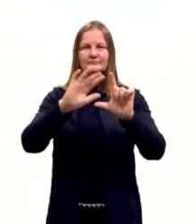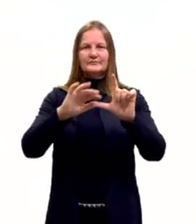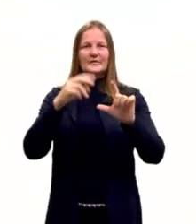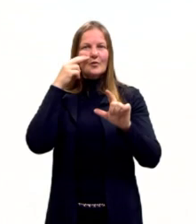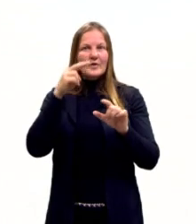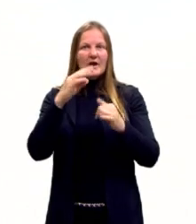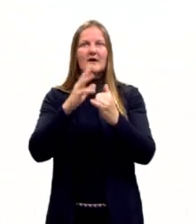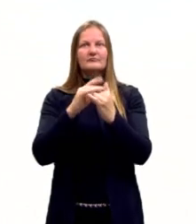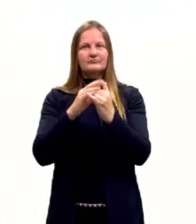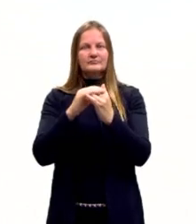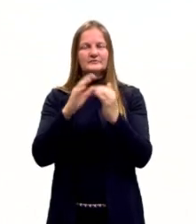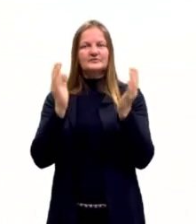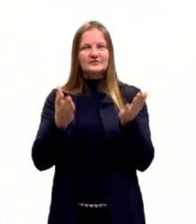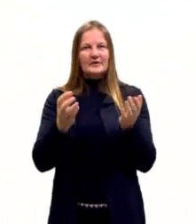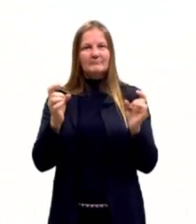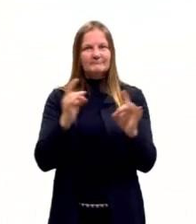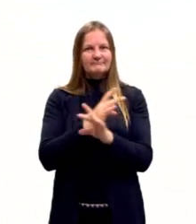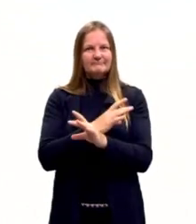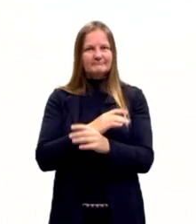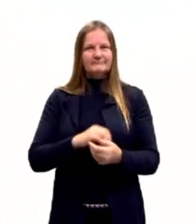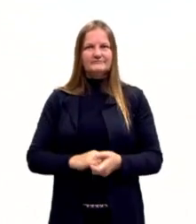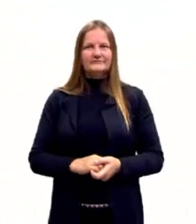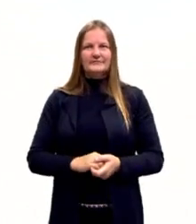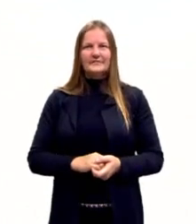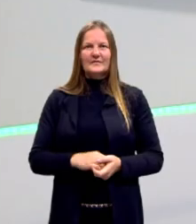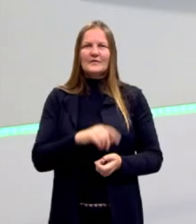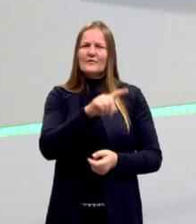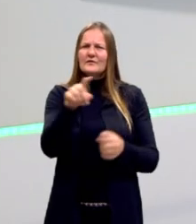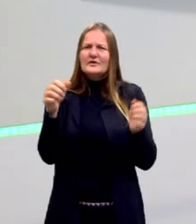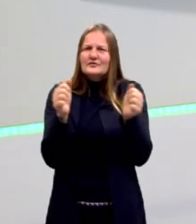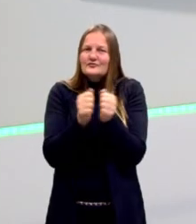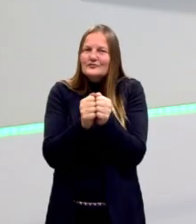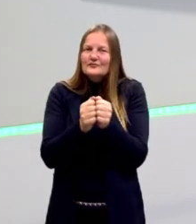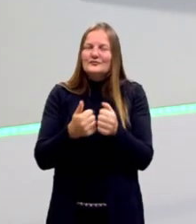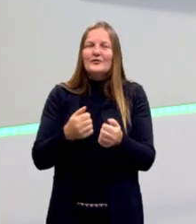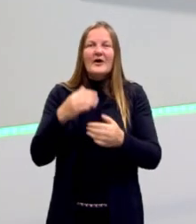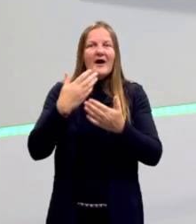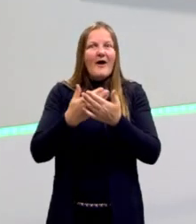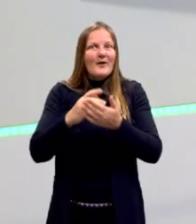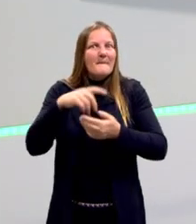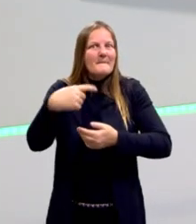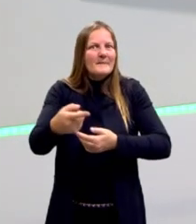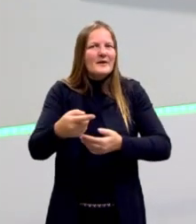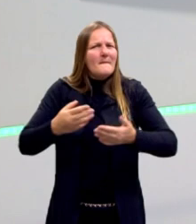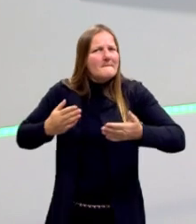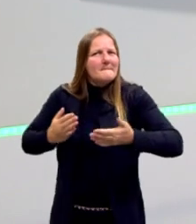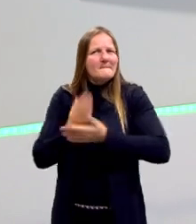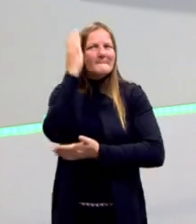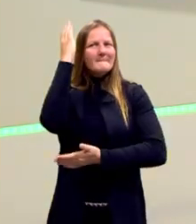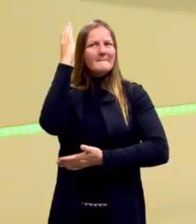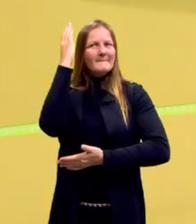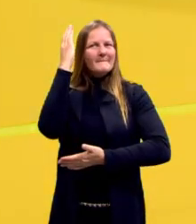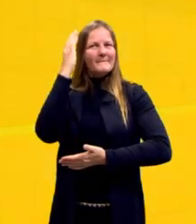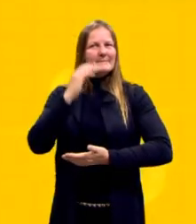olhar as aulas já transmitidas. Conto com vocês, então, para a próxima aula. Partiu passar!